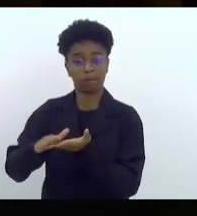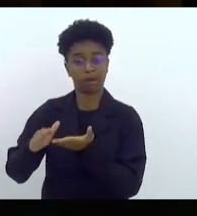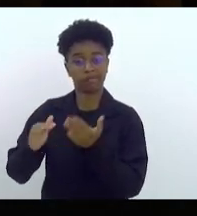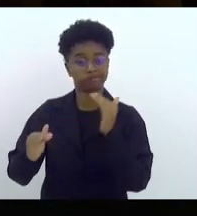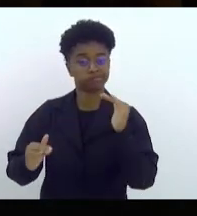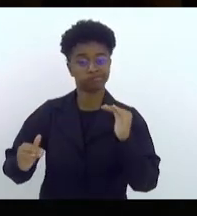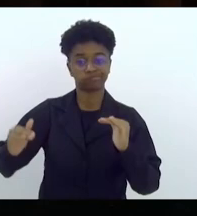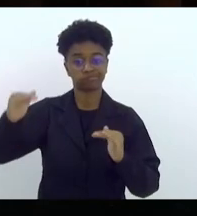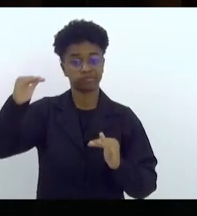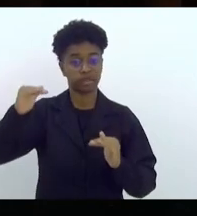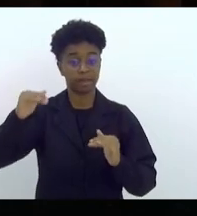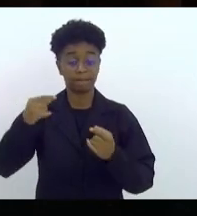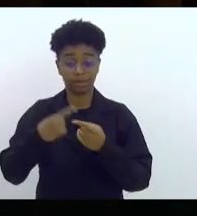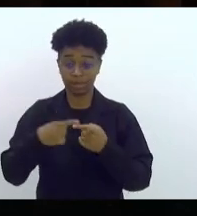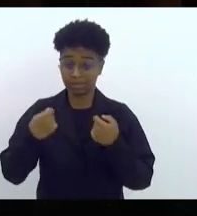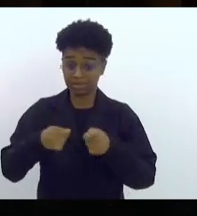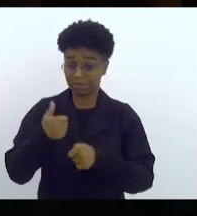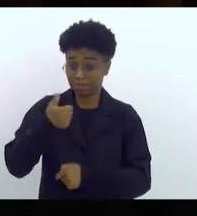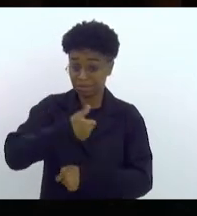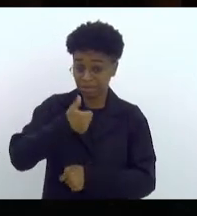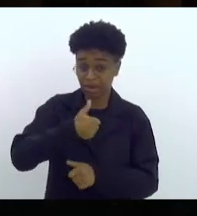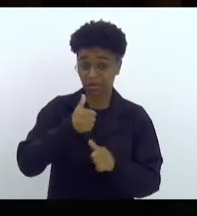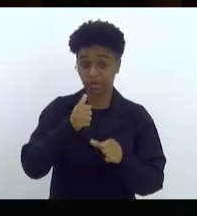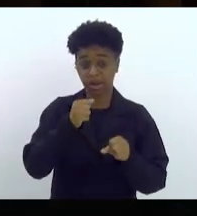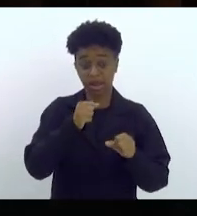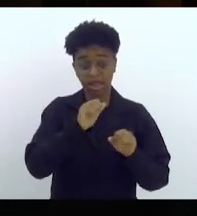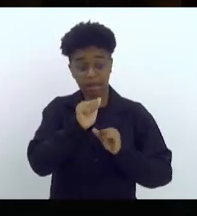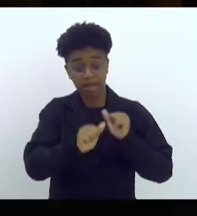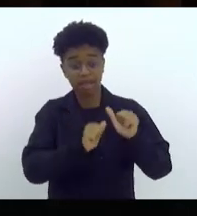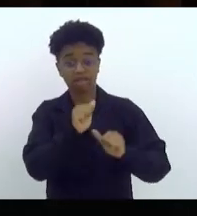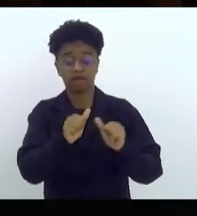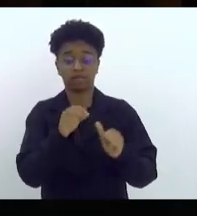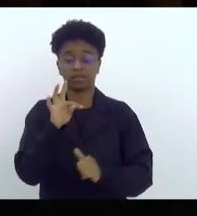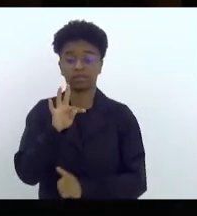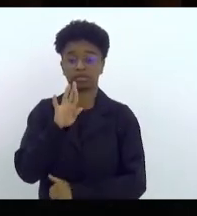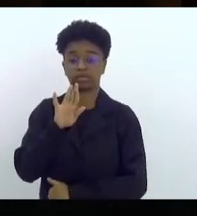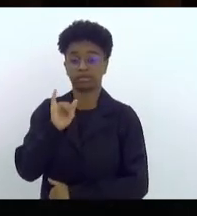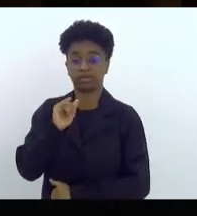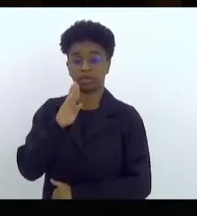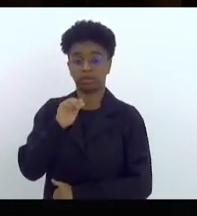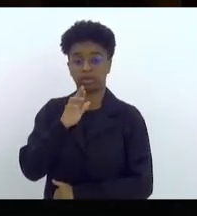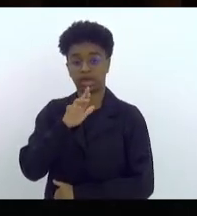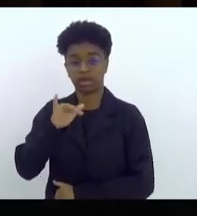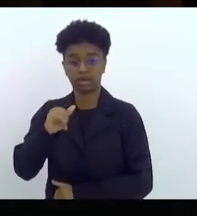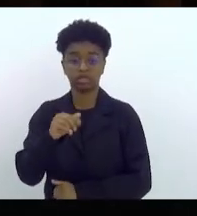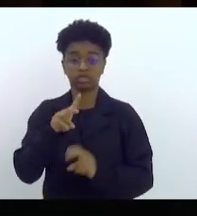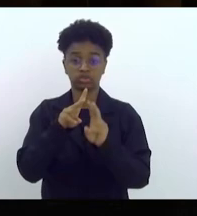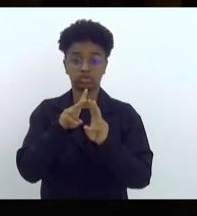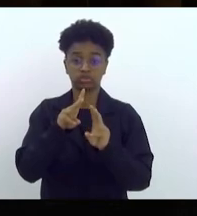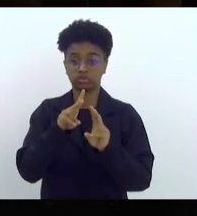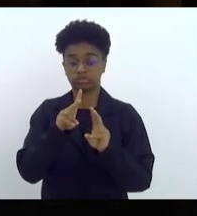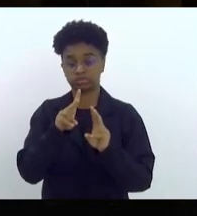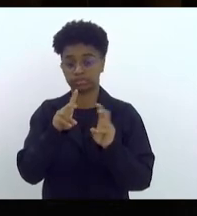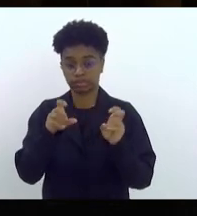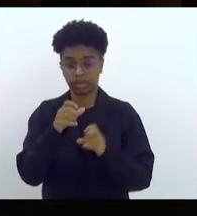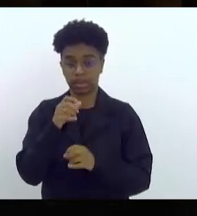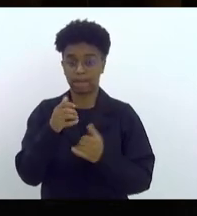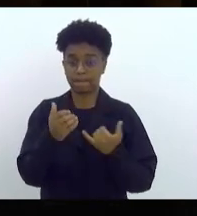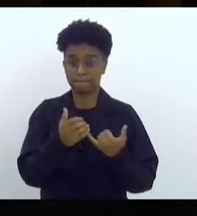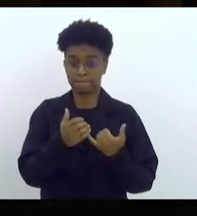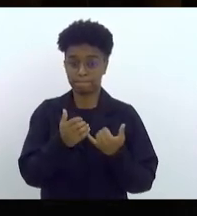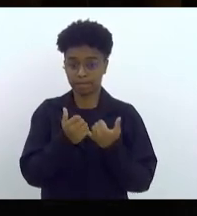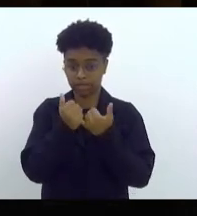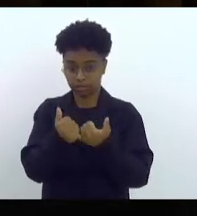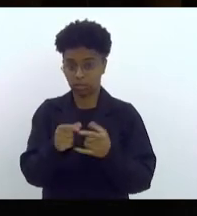-se primeiro a reforma tributária sobre patrimônio e renda. E diga-se de